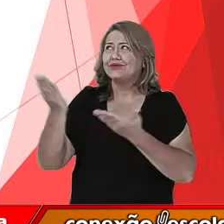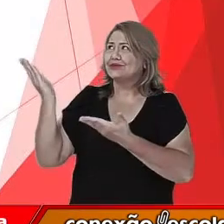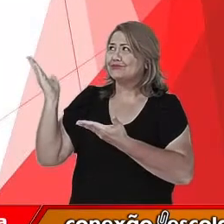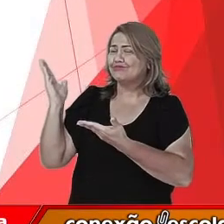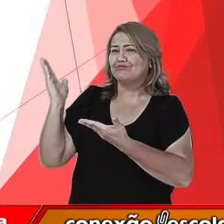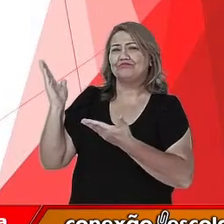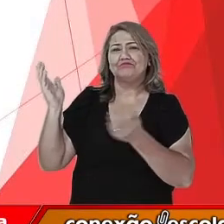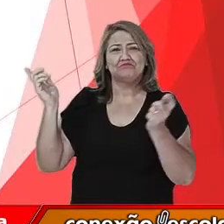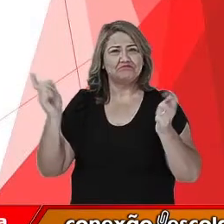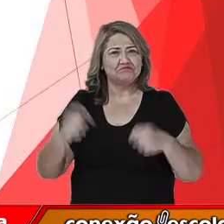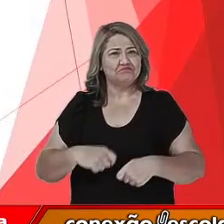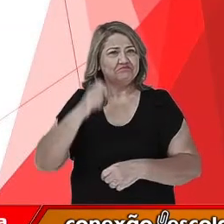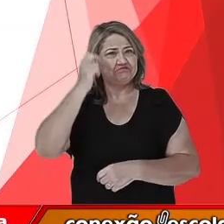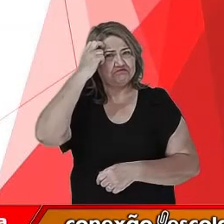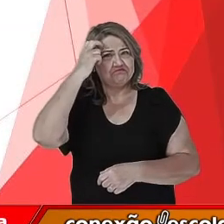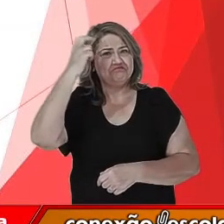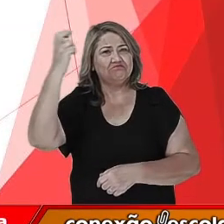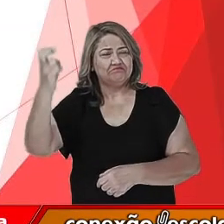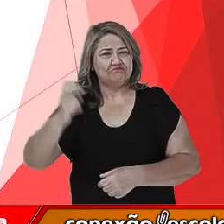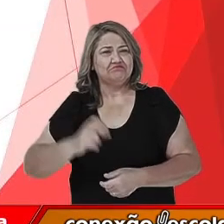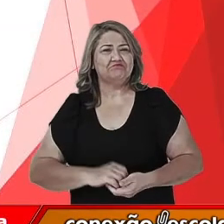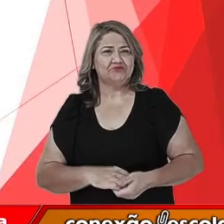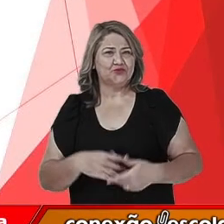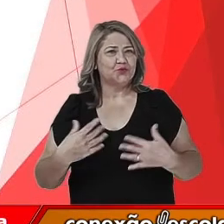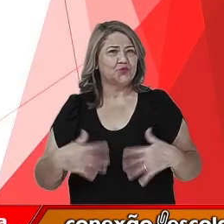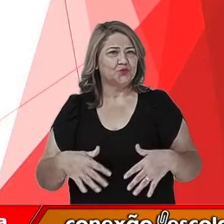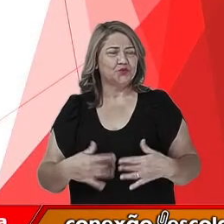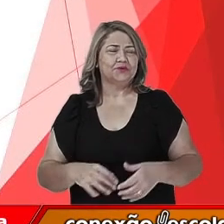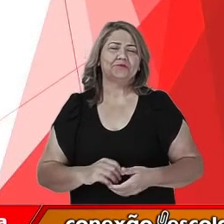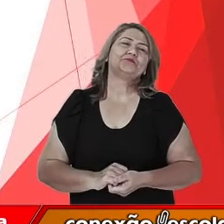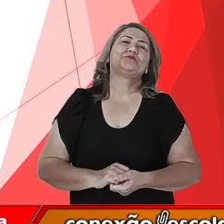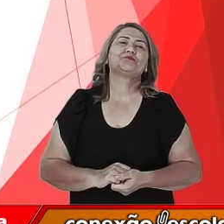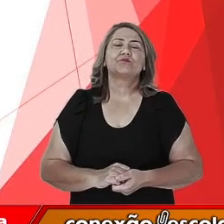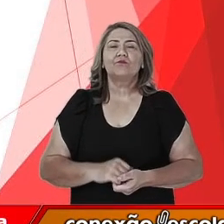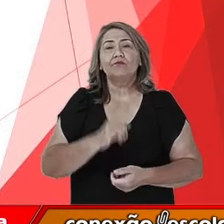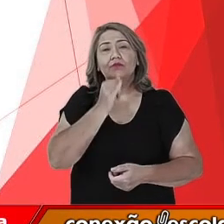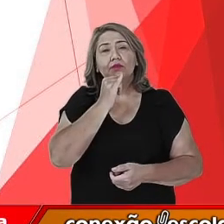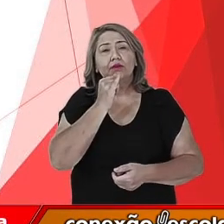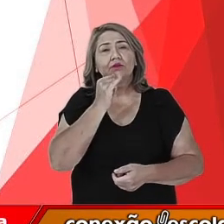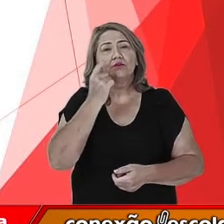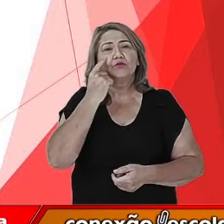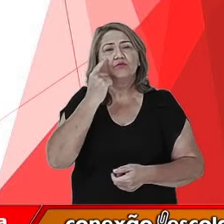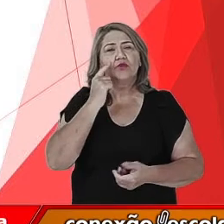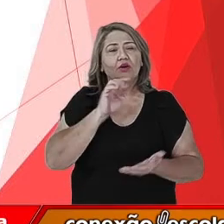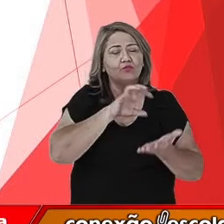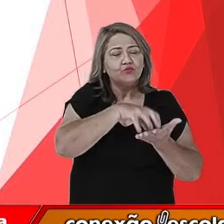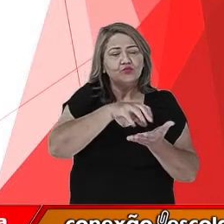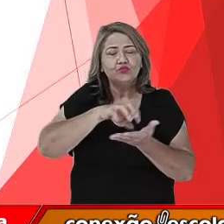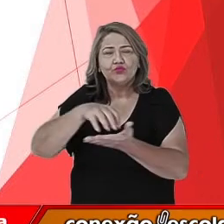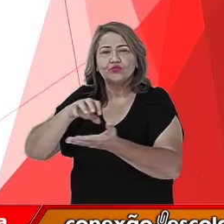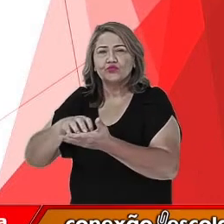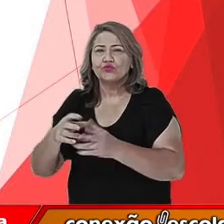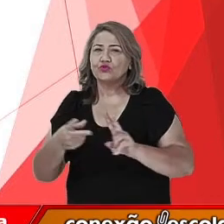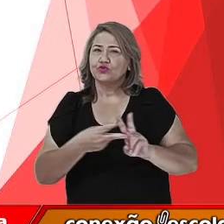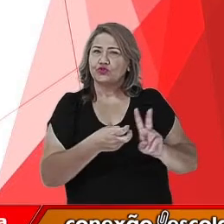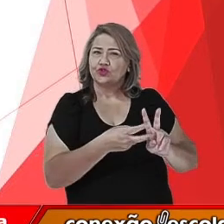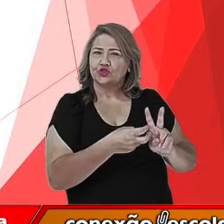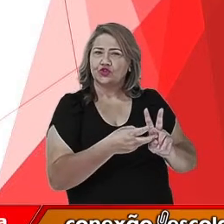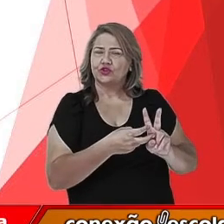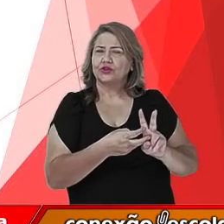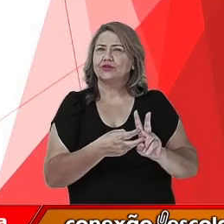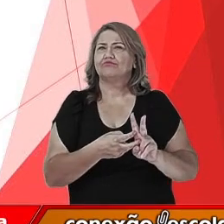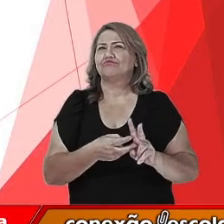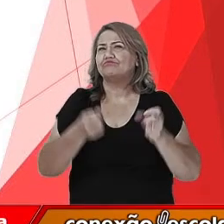capacidade desses povos. Aqui nós temos um exemplo de algumas populações indígenas e eu quero